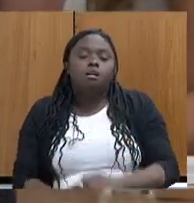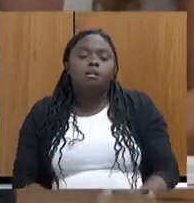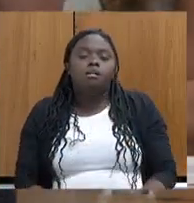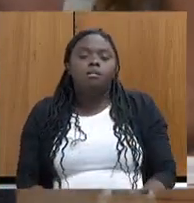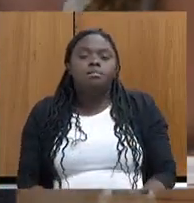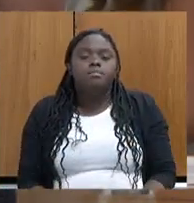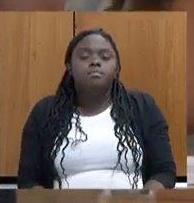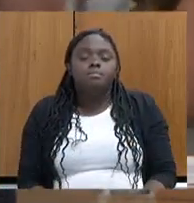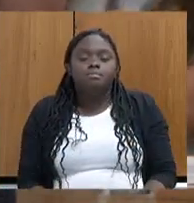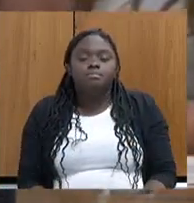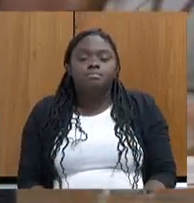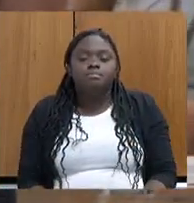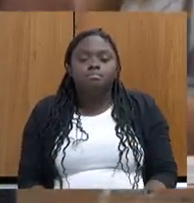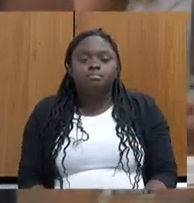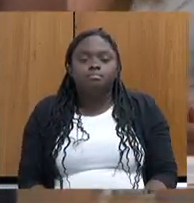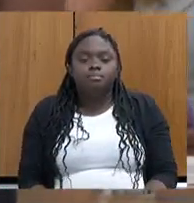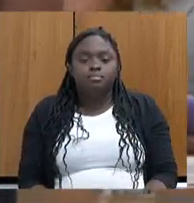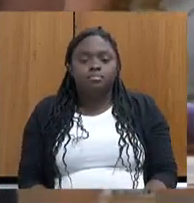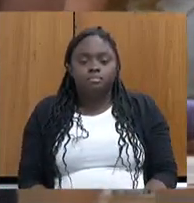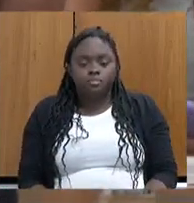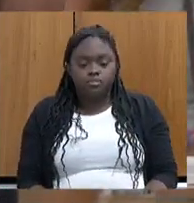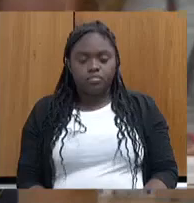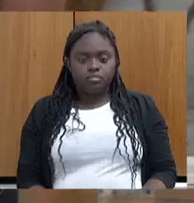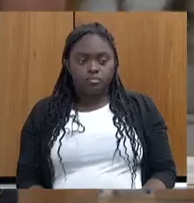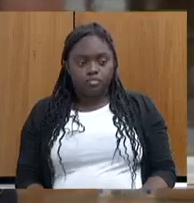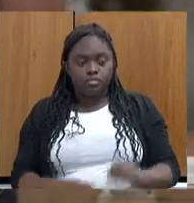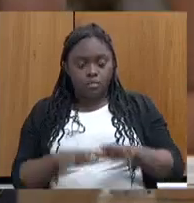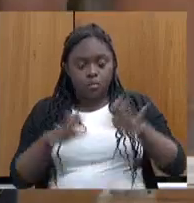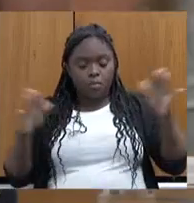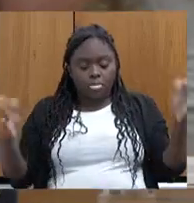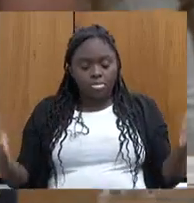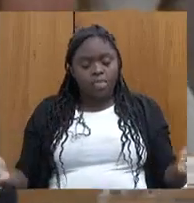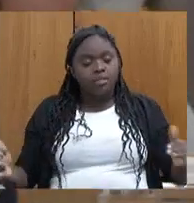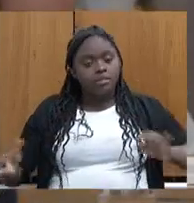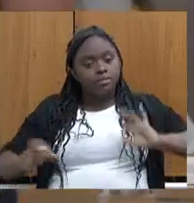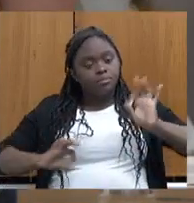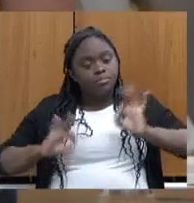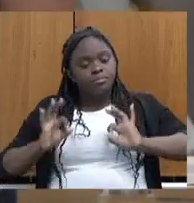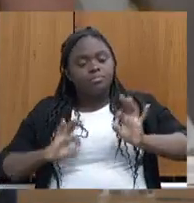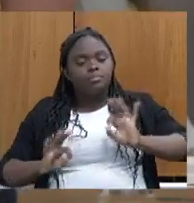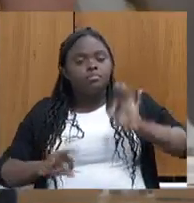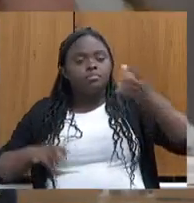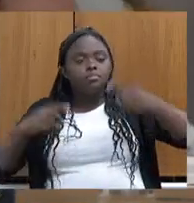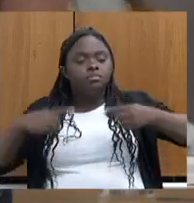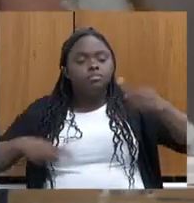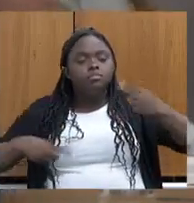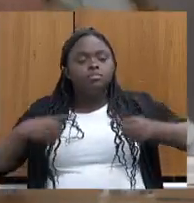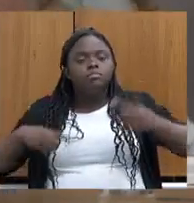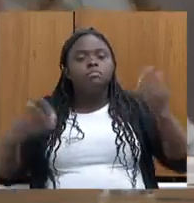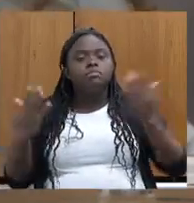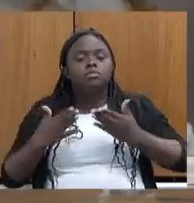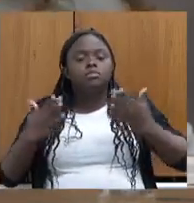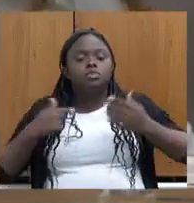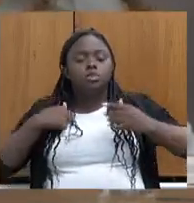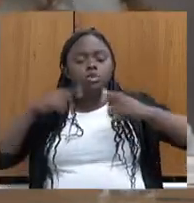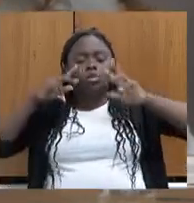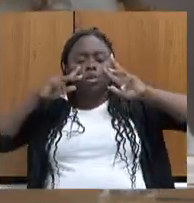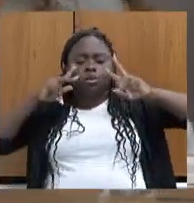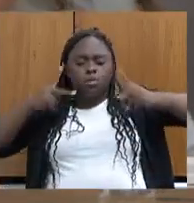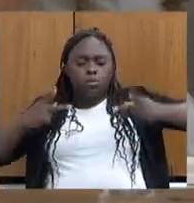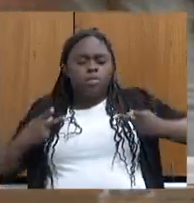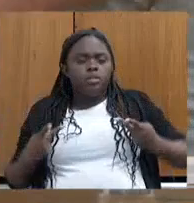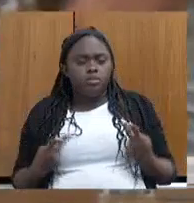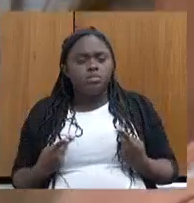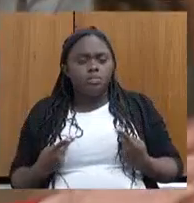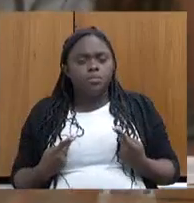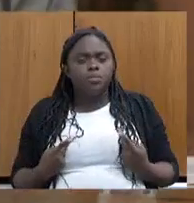levantamentos. Quanto à mesa de diálogos, hoje, eu reconheço, nós já estamos, a minha preocupação